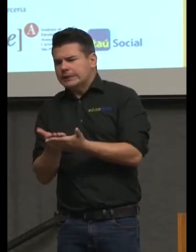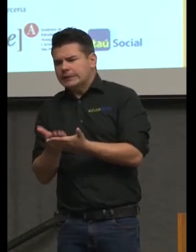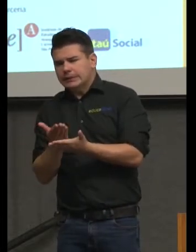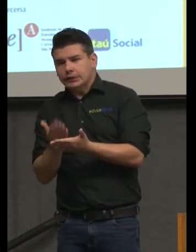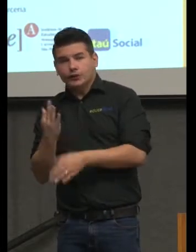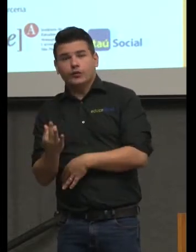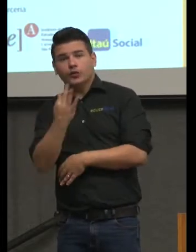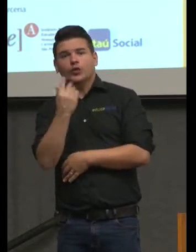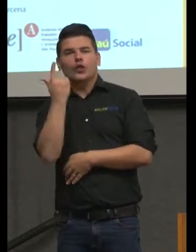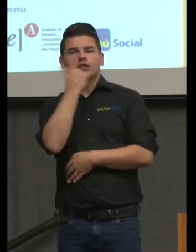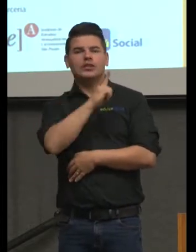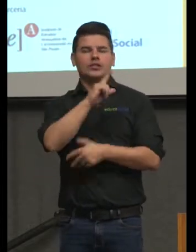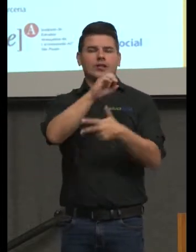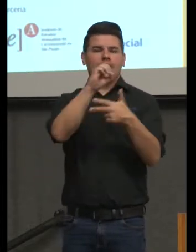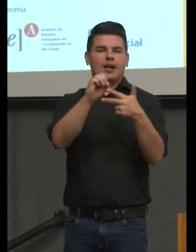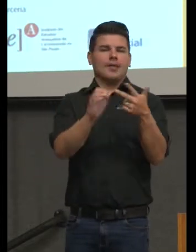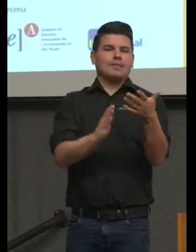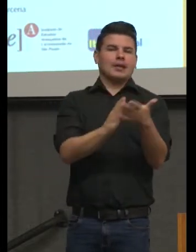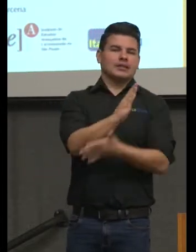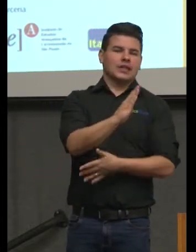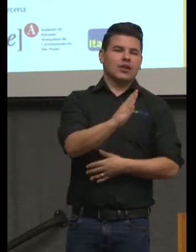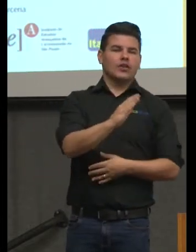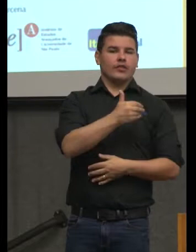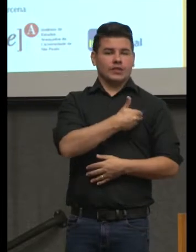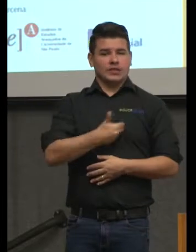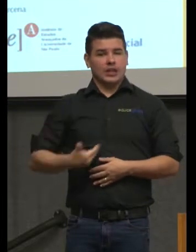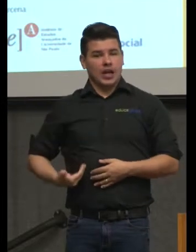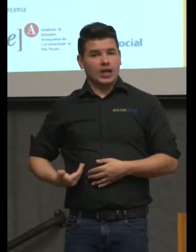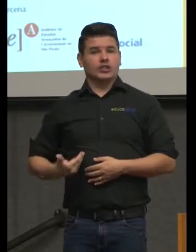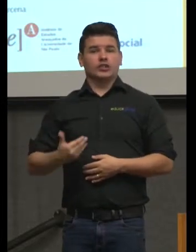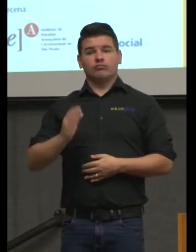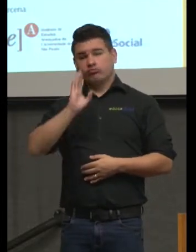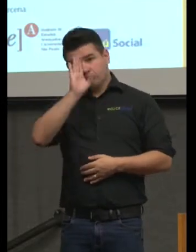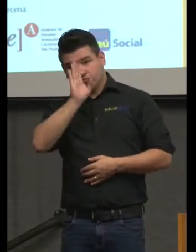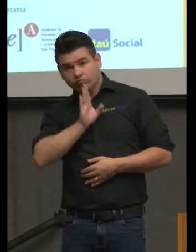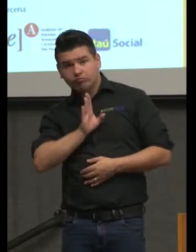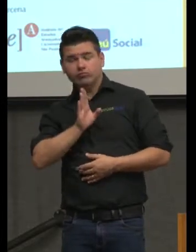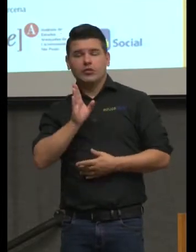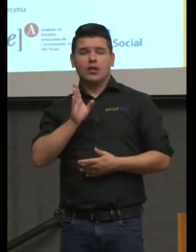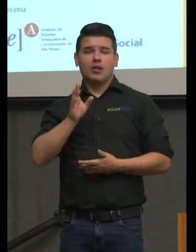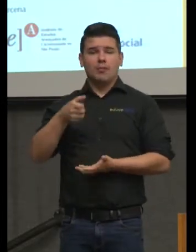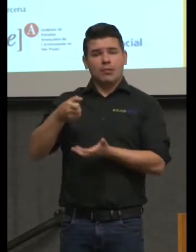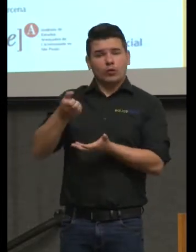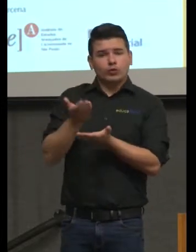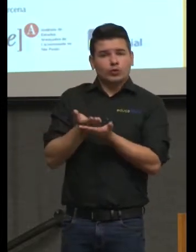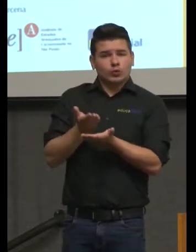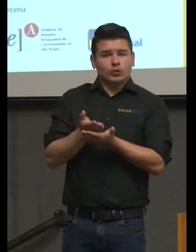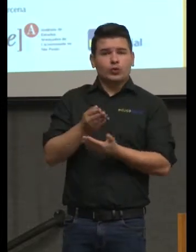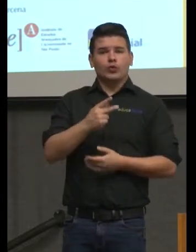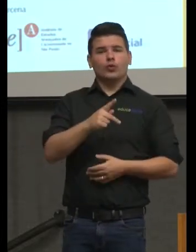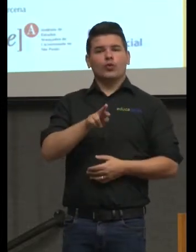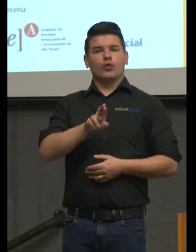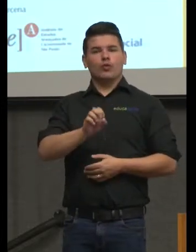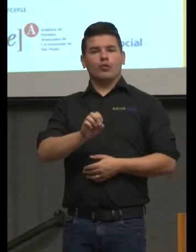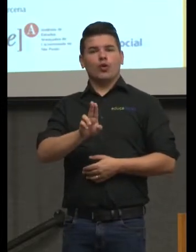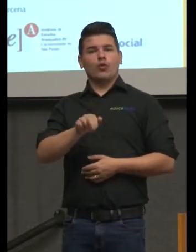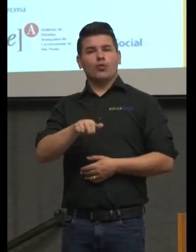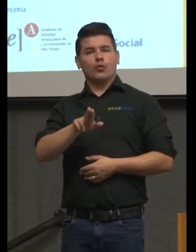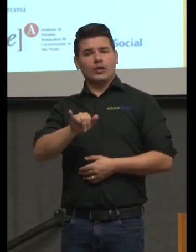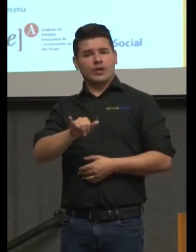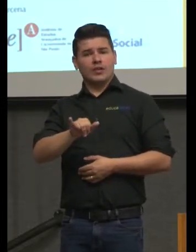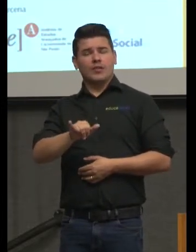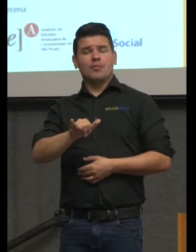ou entrar em uma universidade pública ou ter uma bolsa do ProUni ou o que valha. E essas coisas estão muito